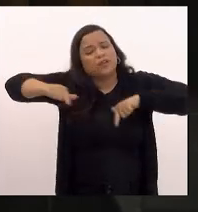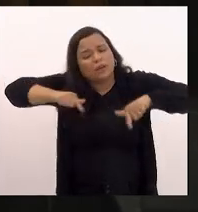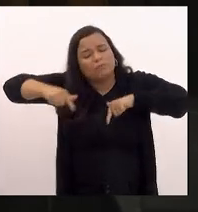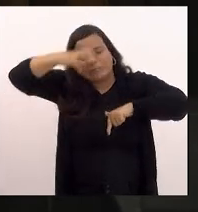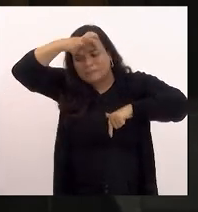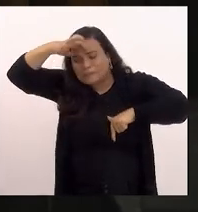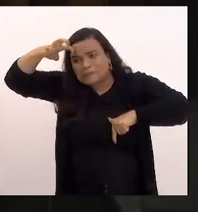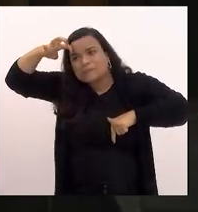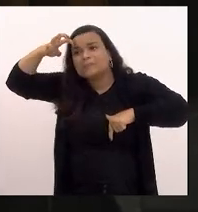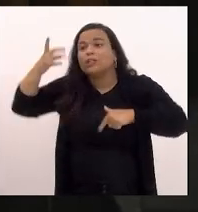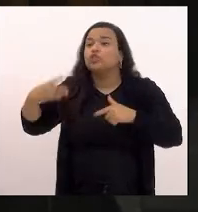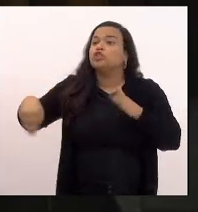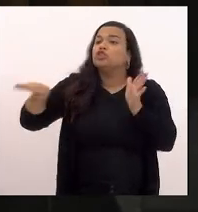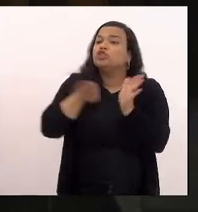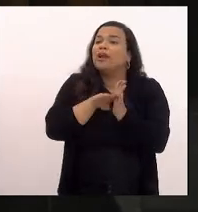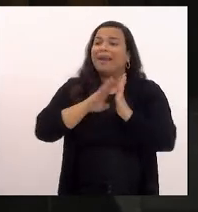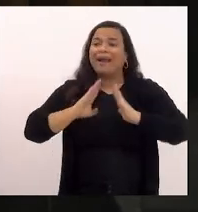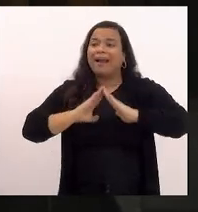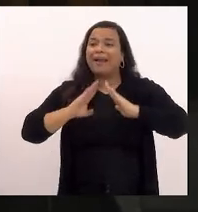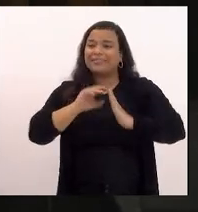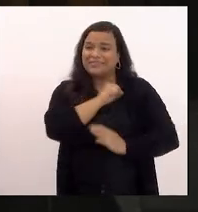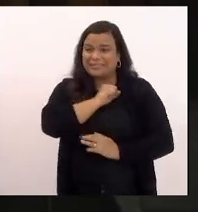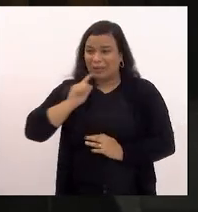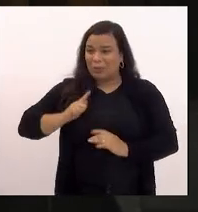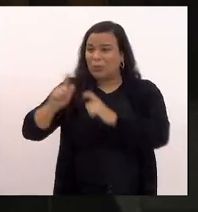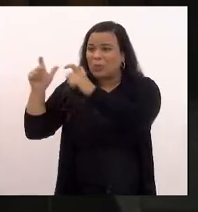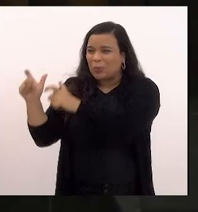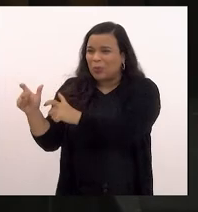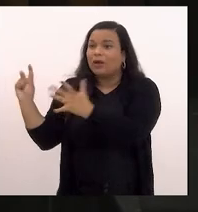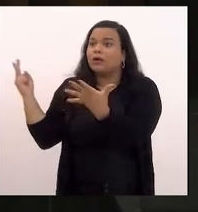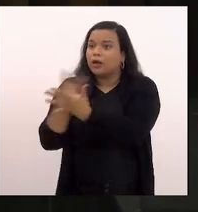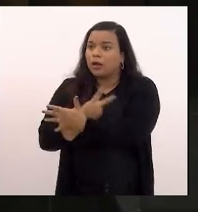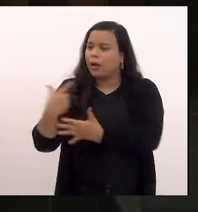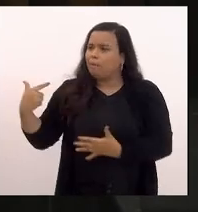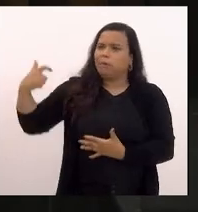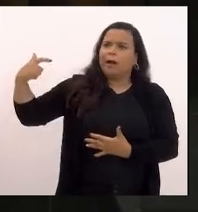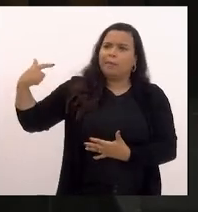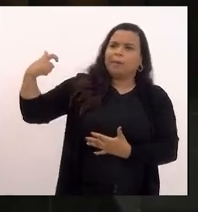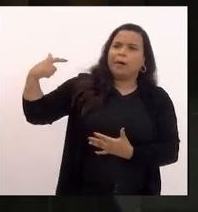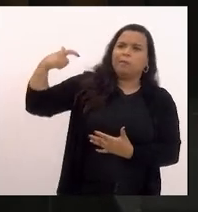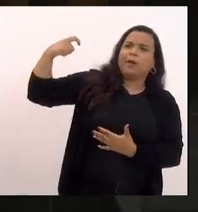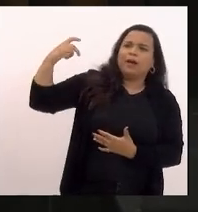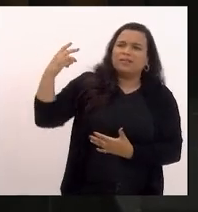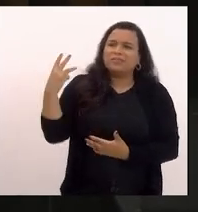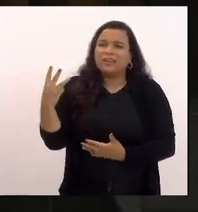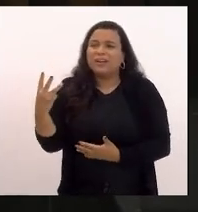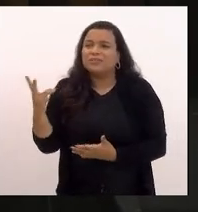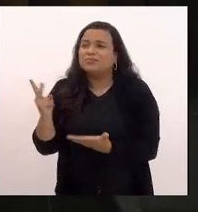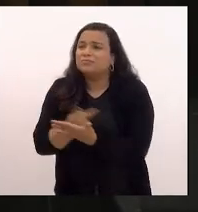sua casa em São Gonçalo quando levou três tiros de um